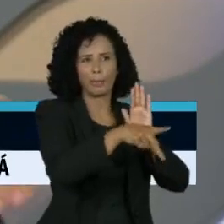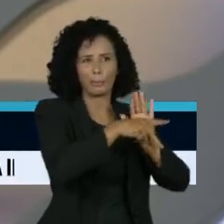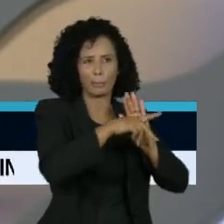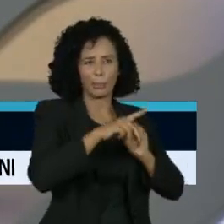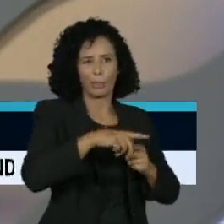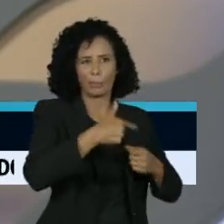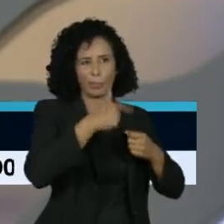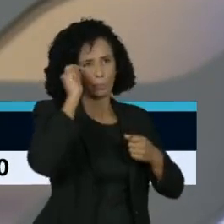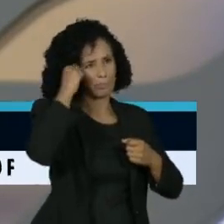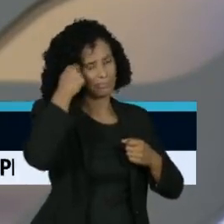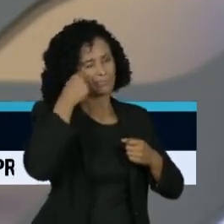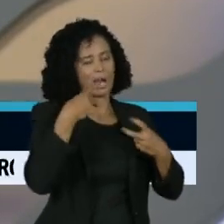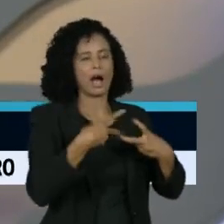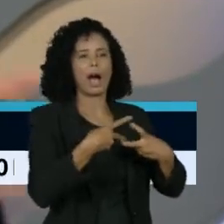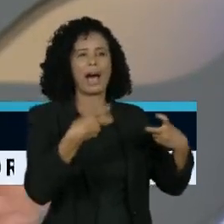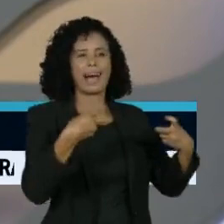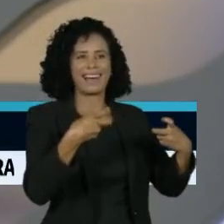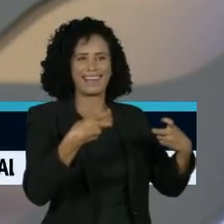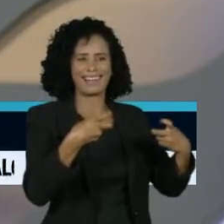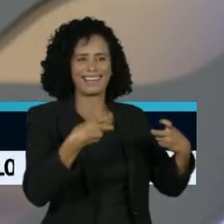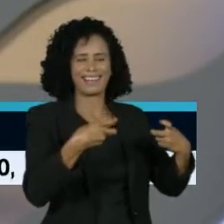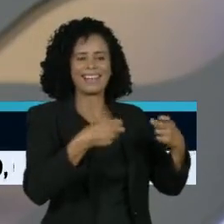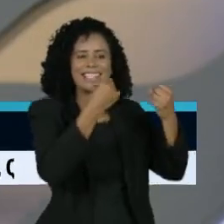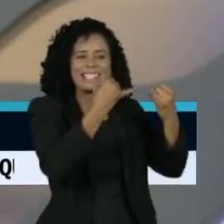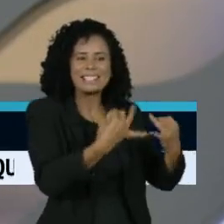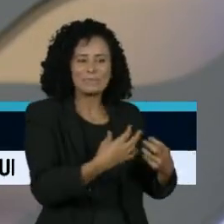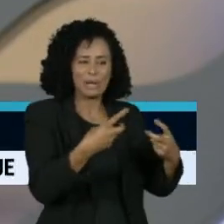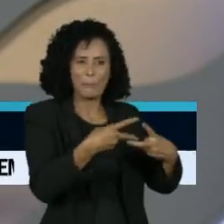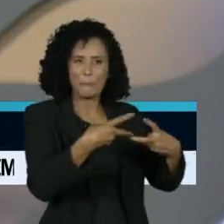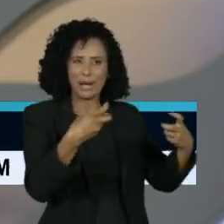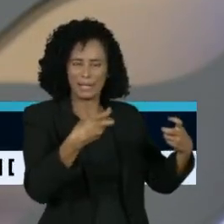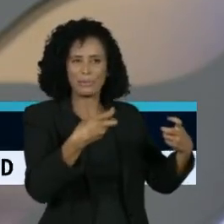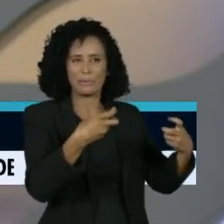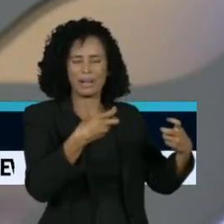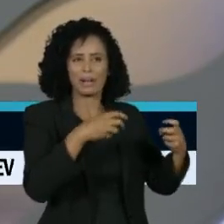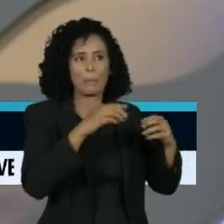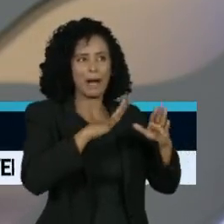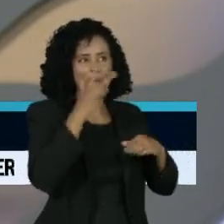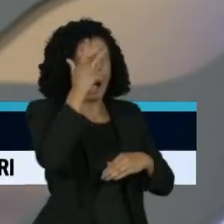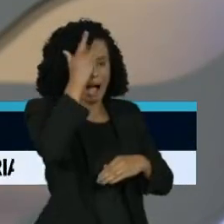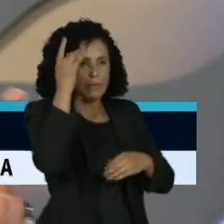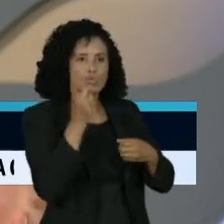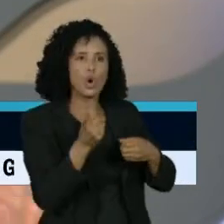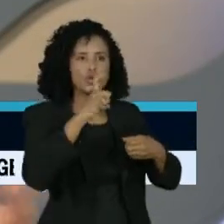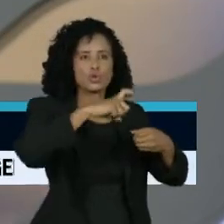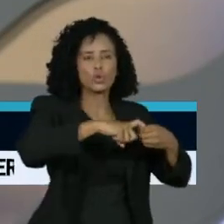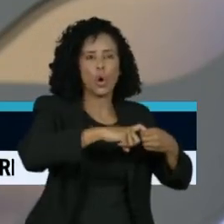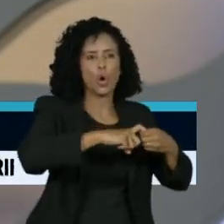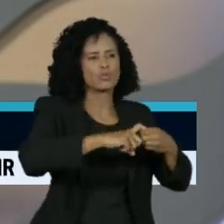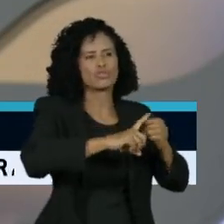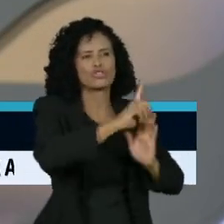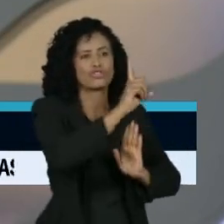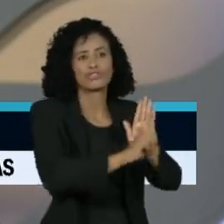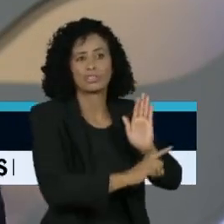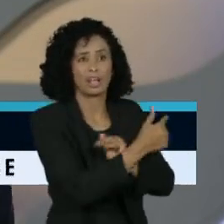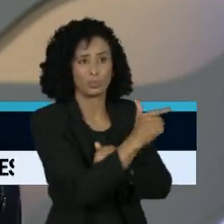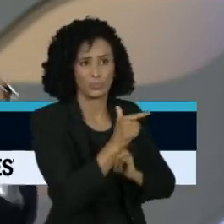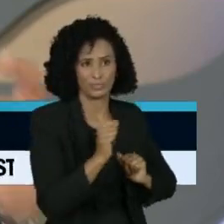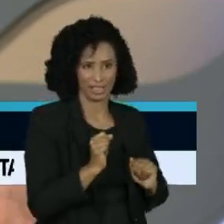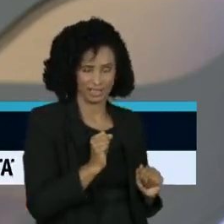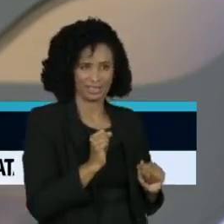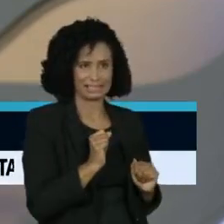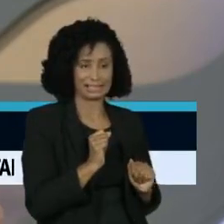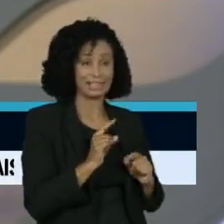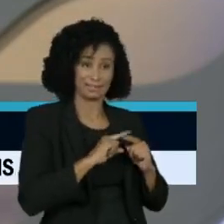um artigo que diz o que é a Petrobras. E diz, entre outras coisas, que o minoritário não tem nenhum direito dentro da empresa. Depois vem a B3 e o pessoal